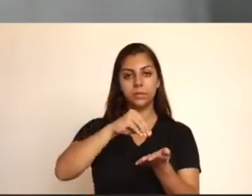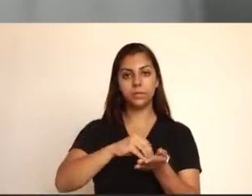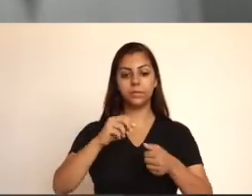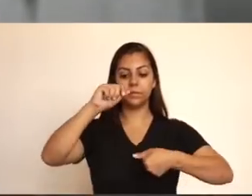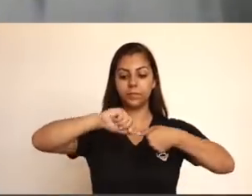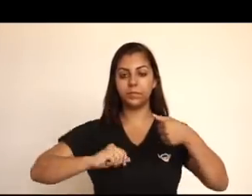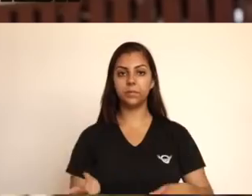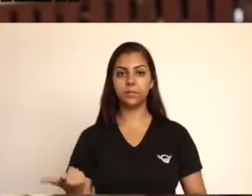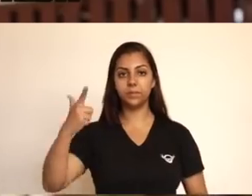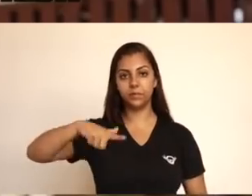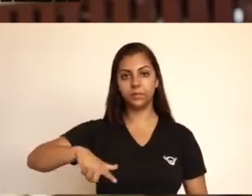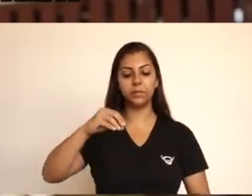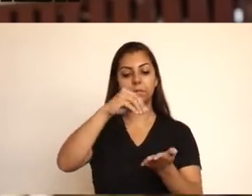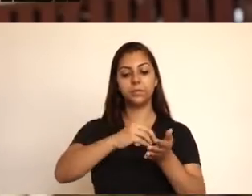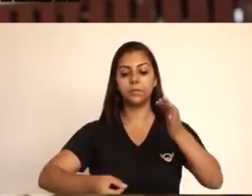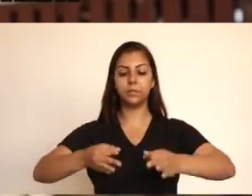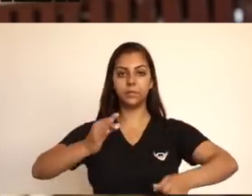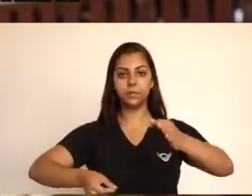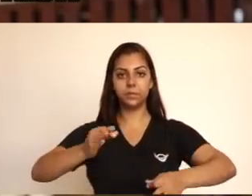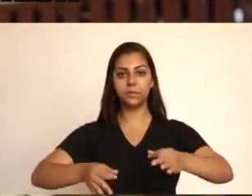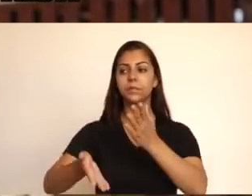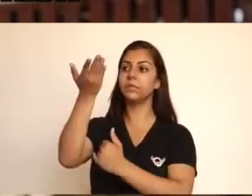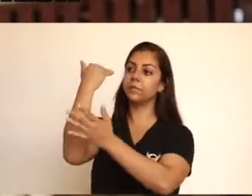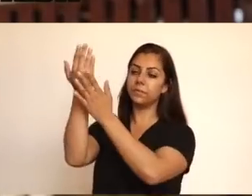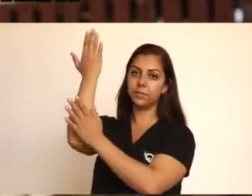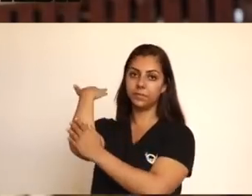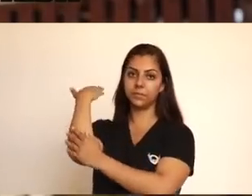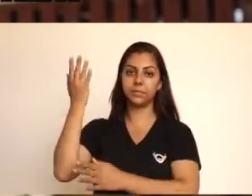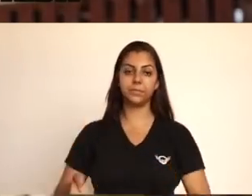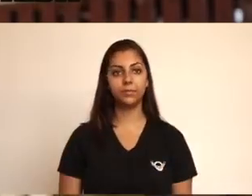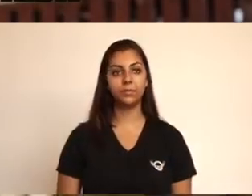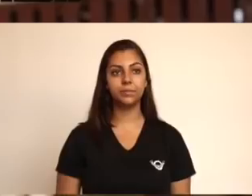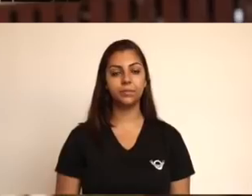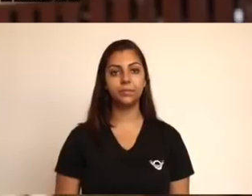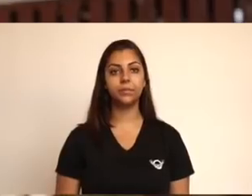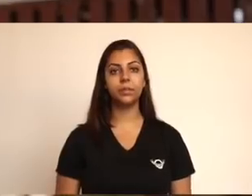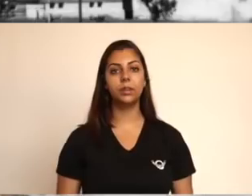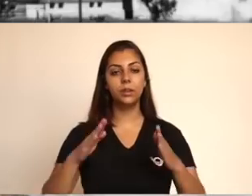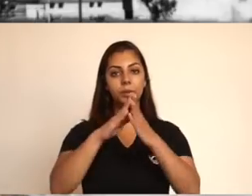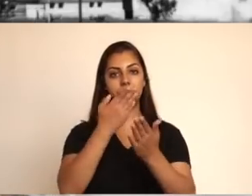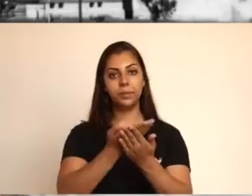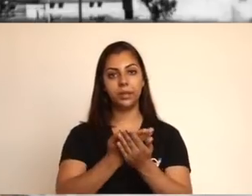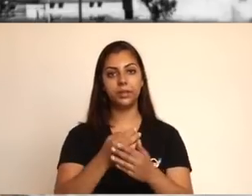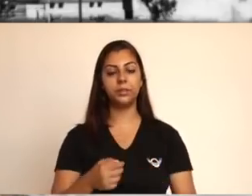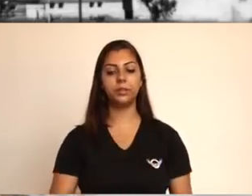No final dos anos 40, é construído o anexo e o trédio, e a escola passa a ter mais quatro salas de aula.